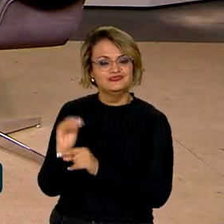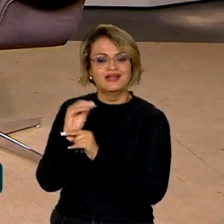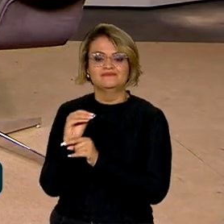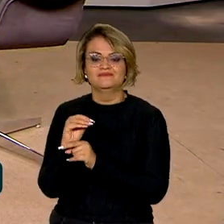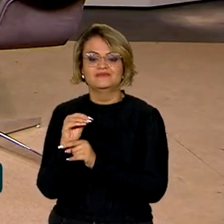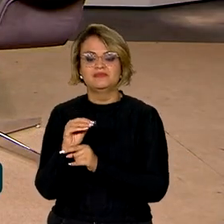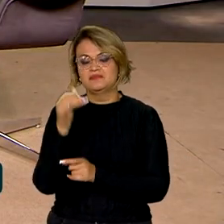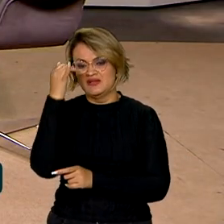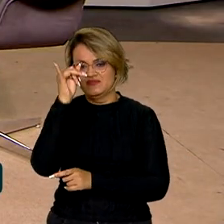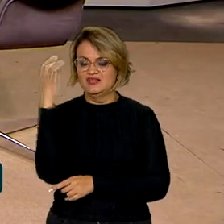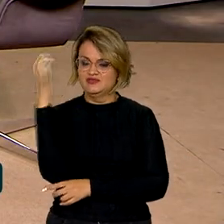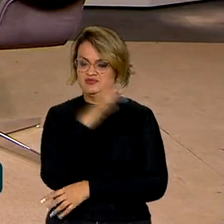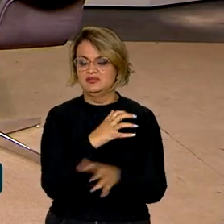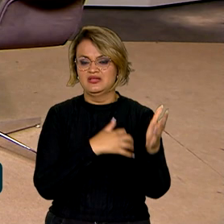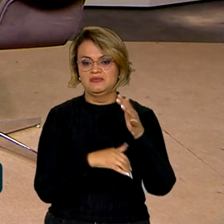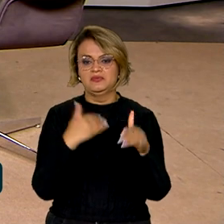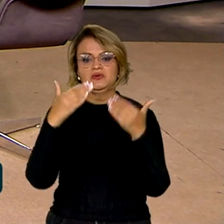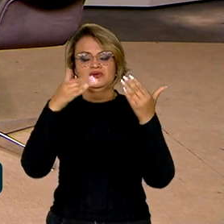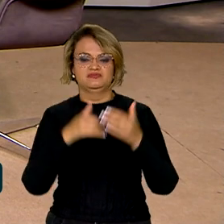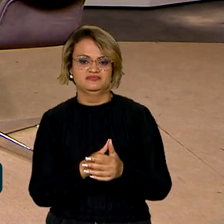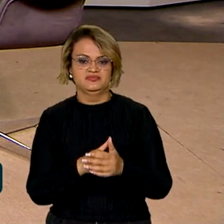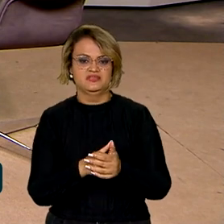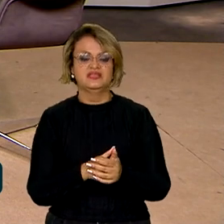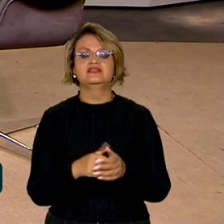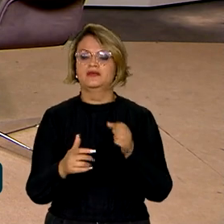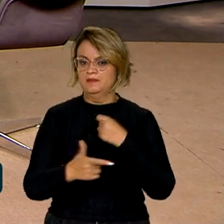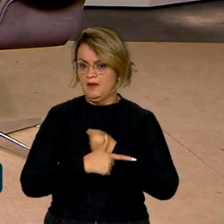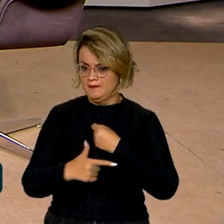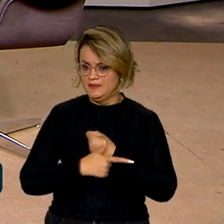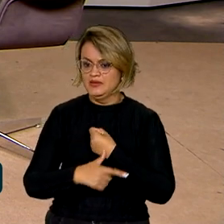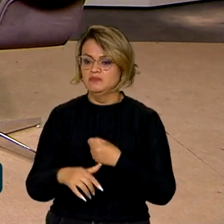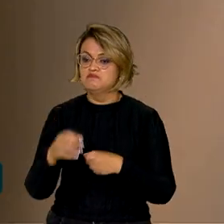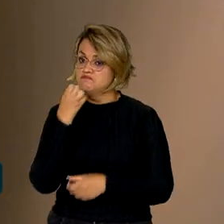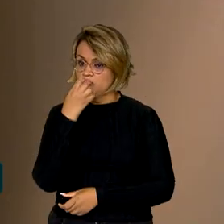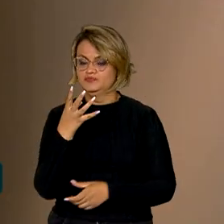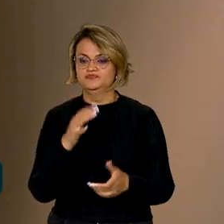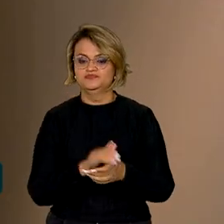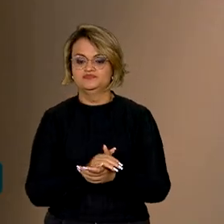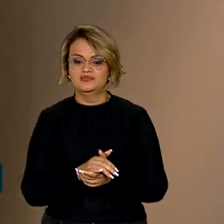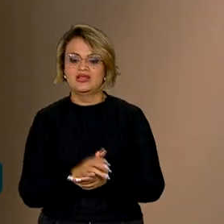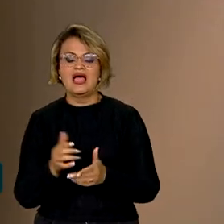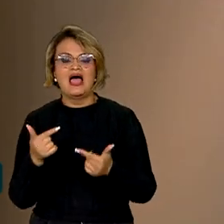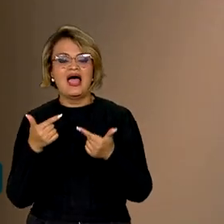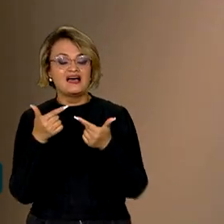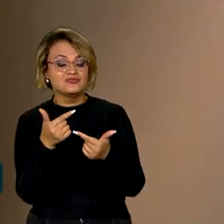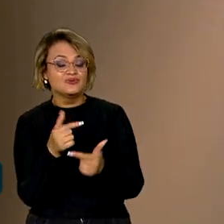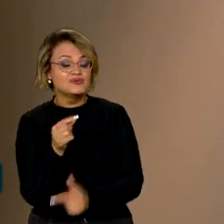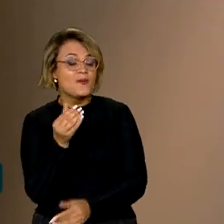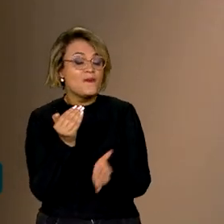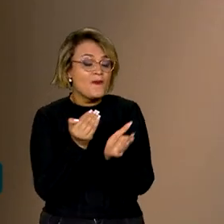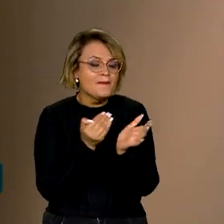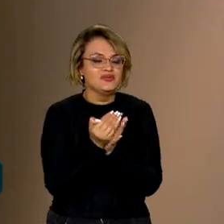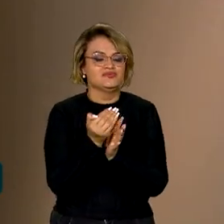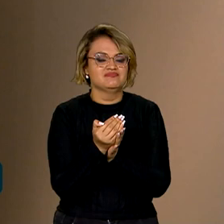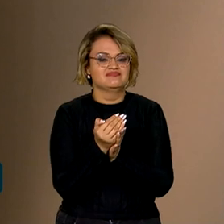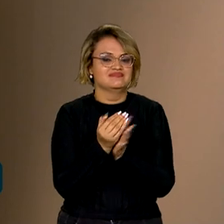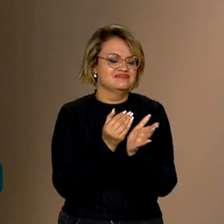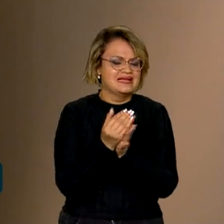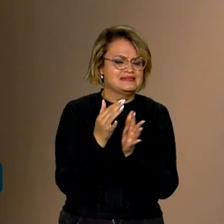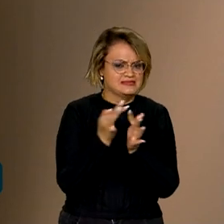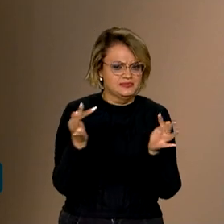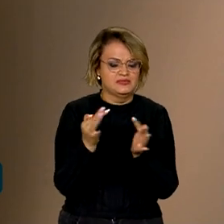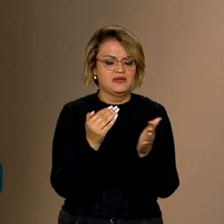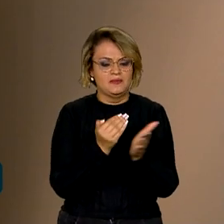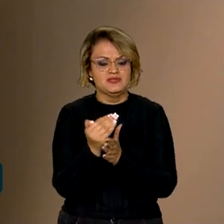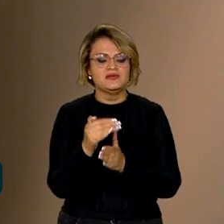que esse desmatamento avance. Então, acho que vai ter um papel, assim, estratégico. A nossa ação é um pedacinho do que eu acho que a gente tem que fazer no Brasil,